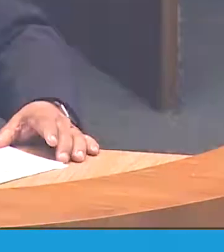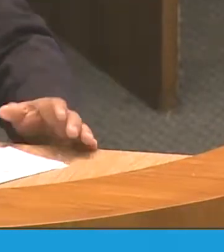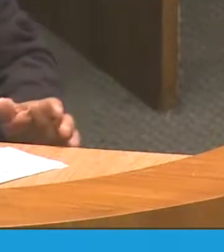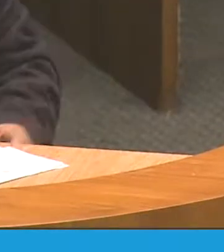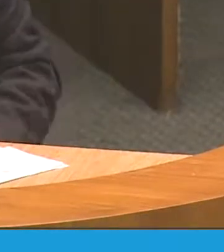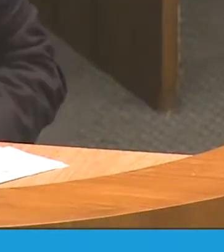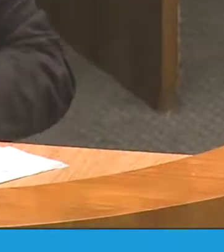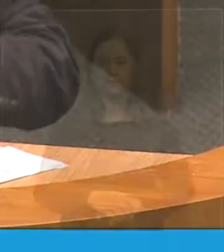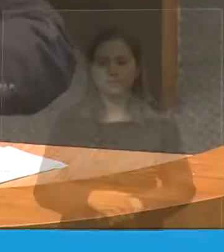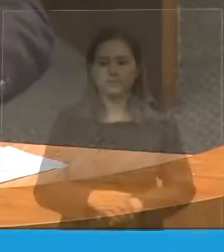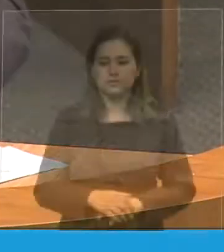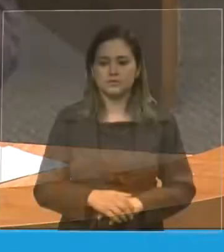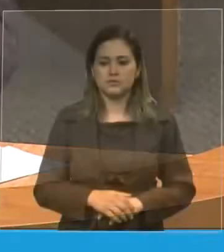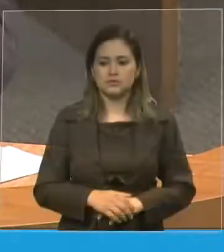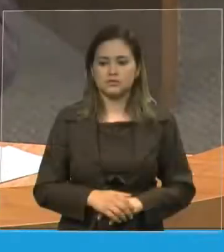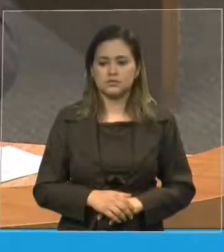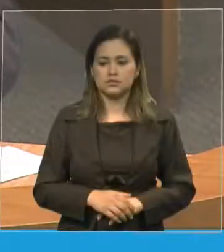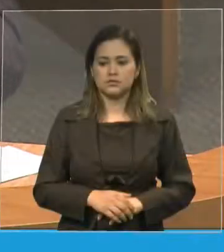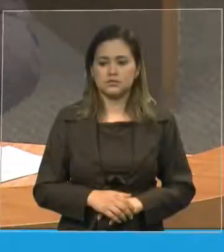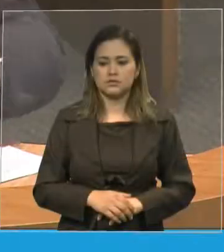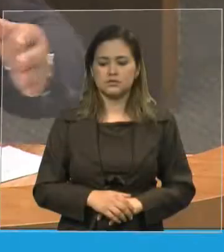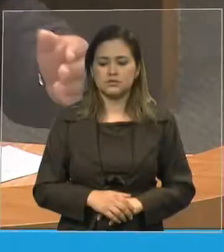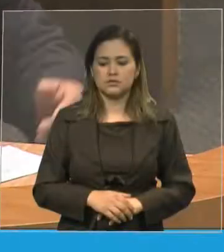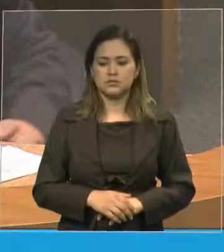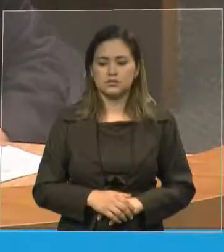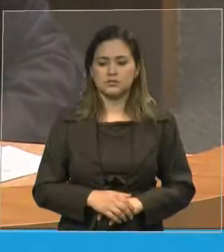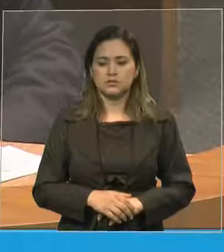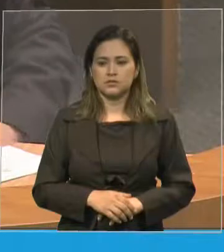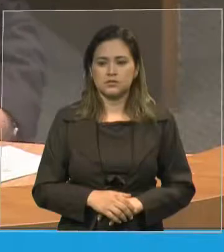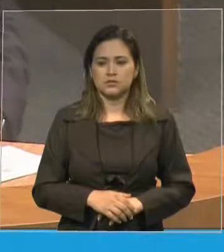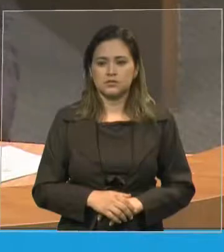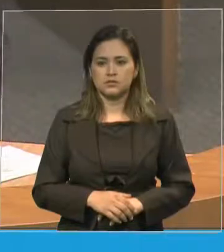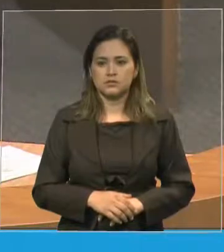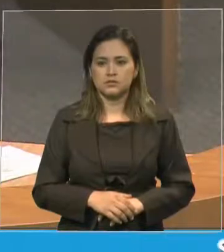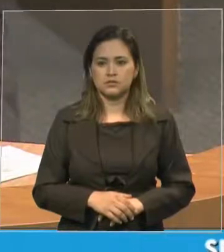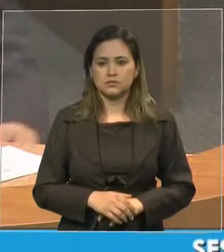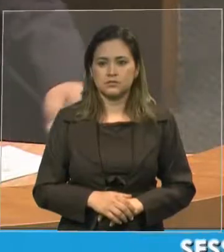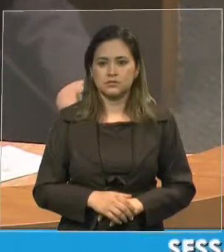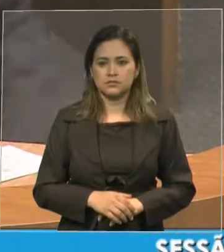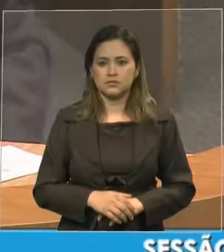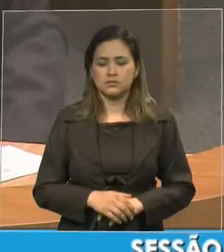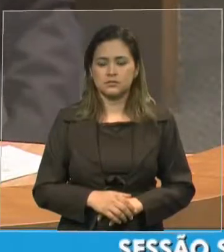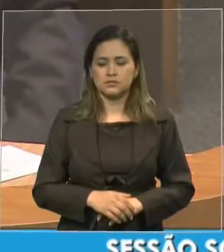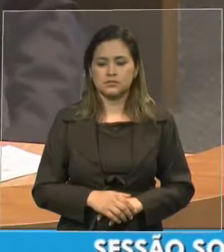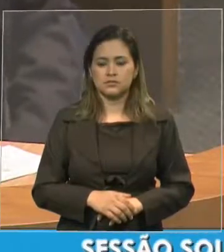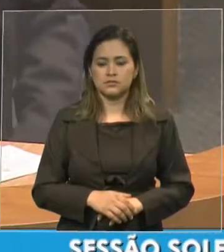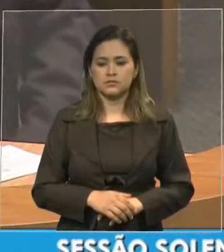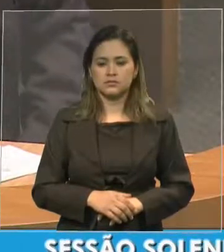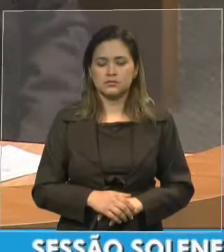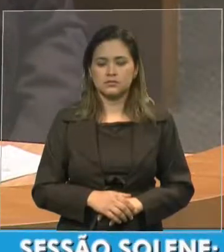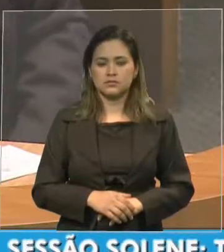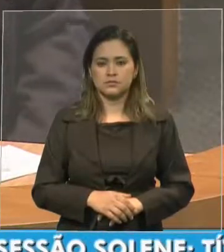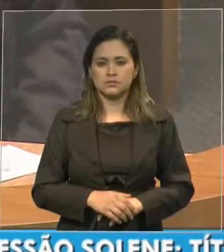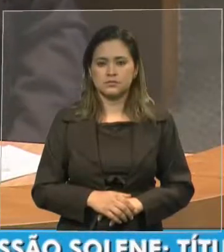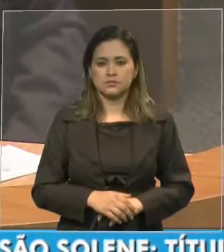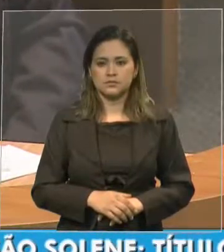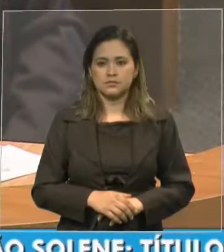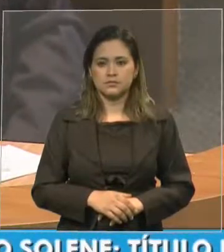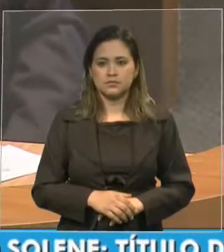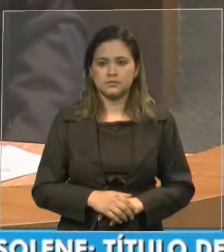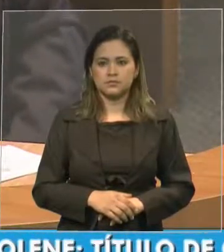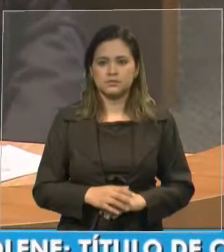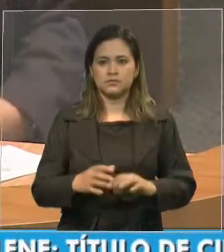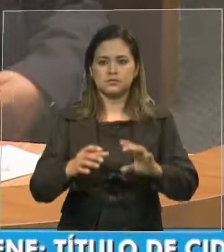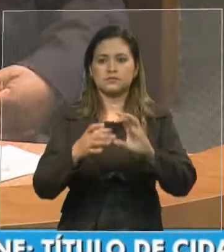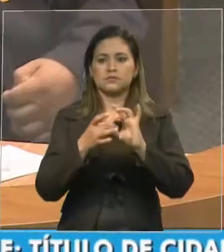Com a permissão do nosso Deus, e em nome de todos que se fazem